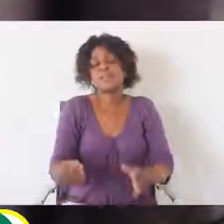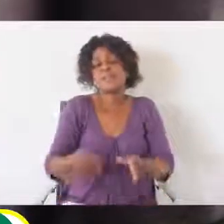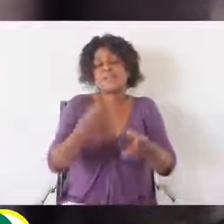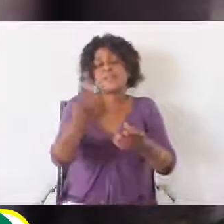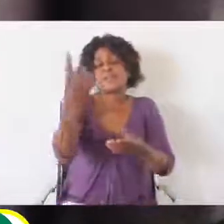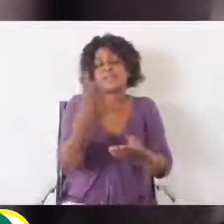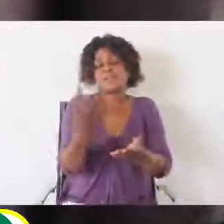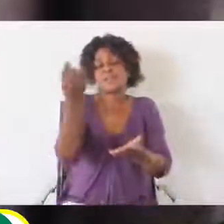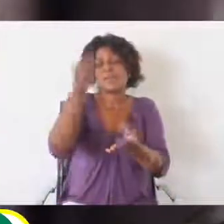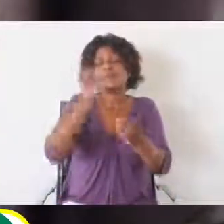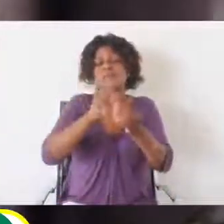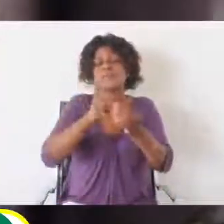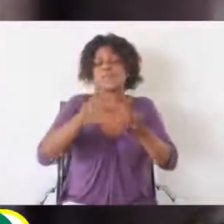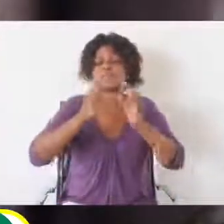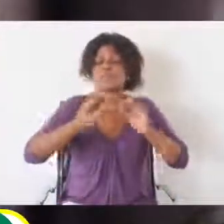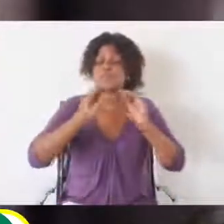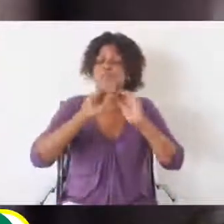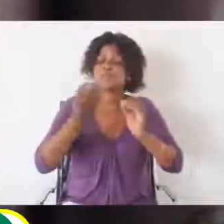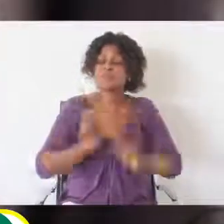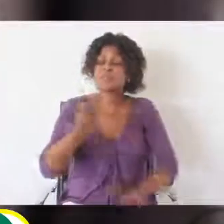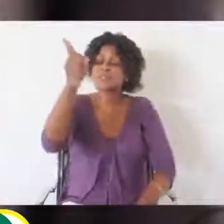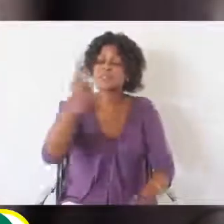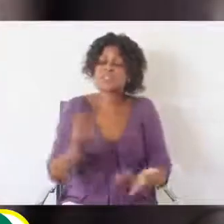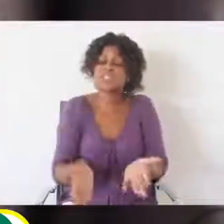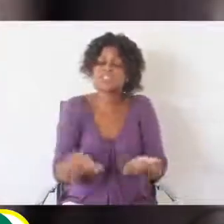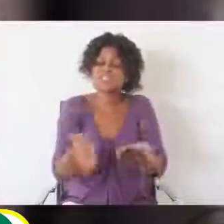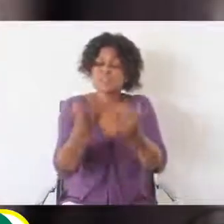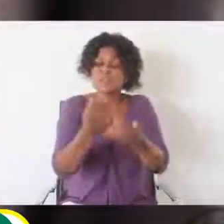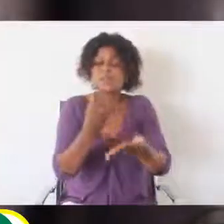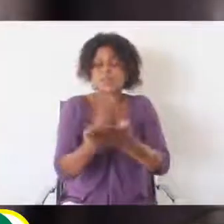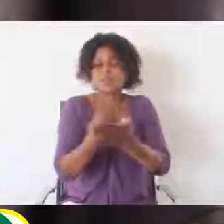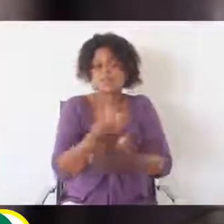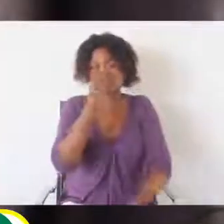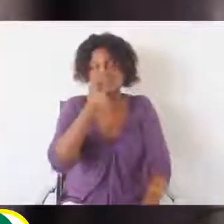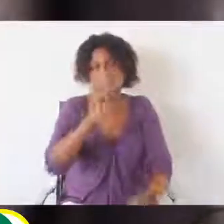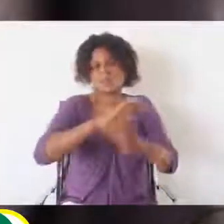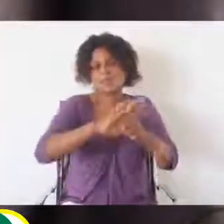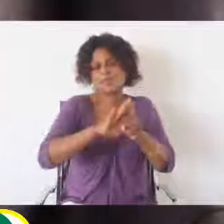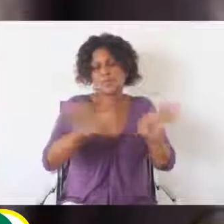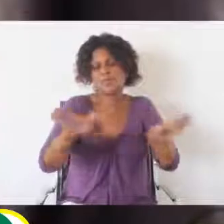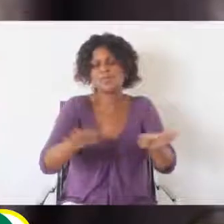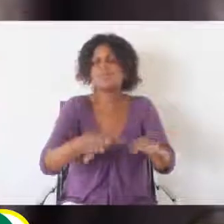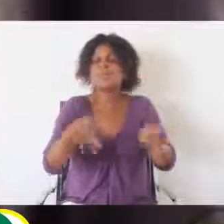ensino à distância. E é isso que nós temos que olhar para o Covid como oportunidade